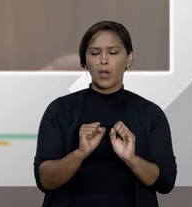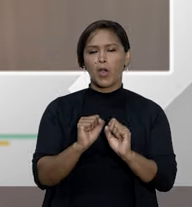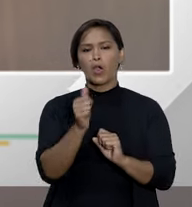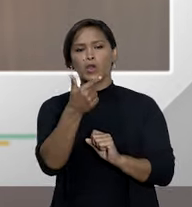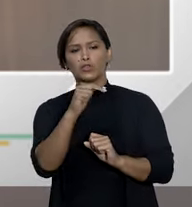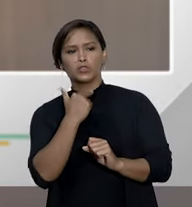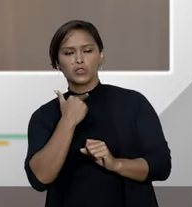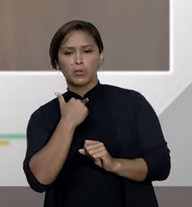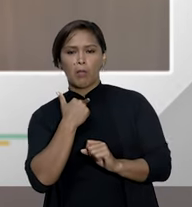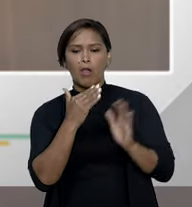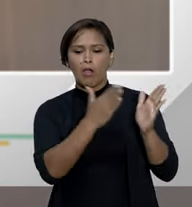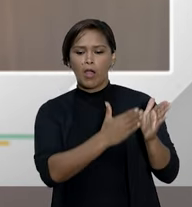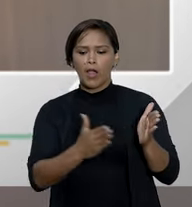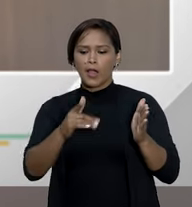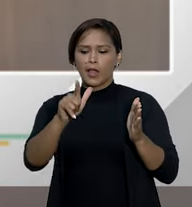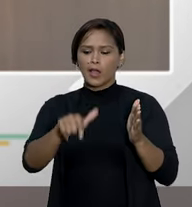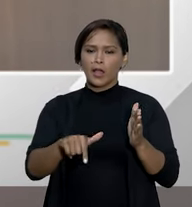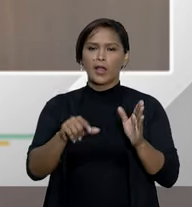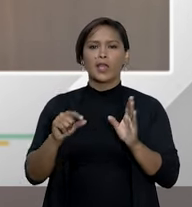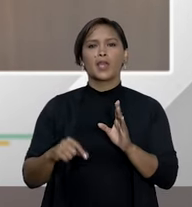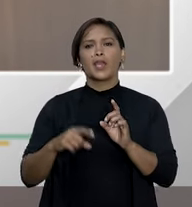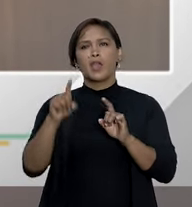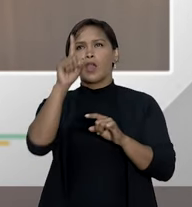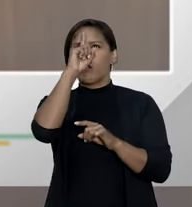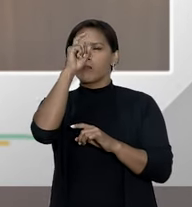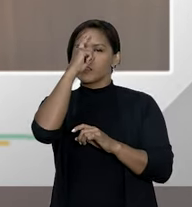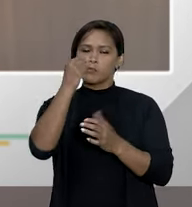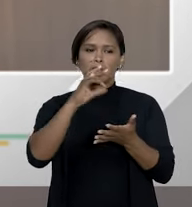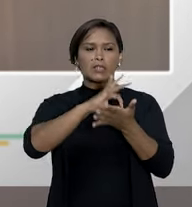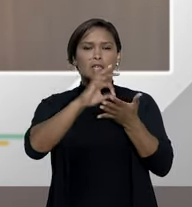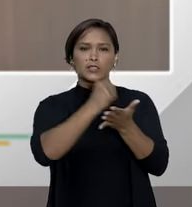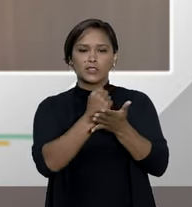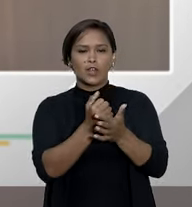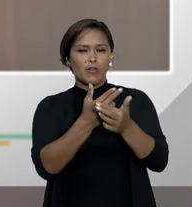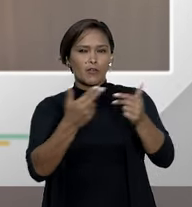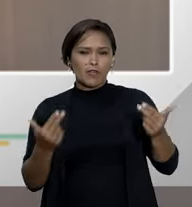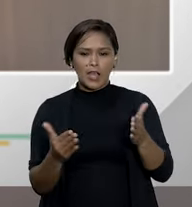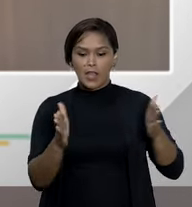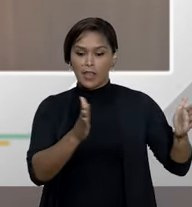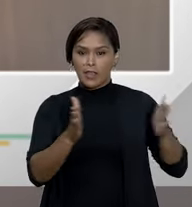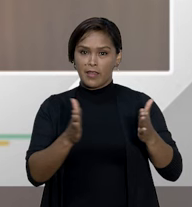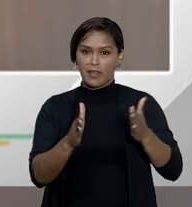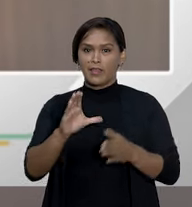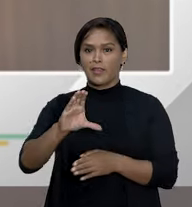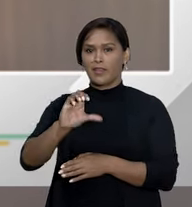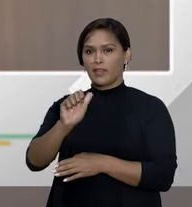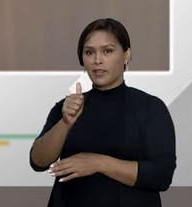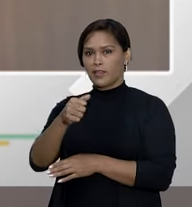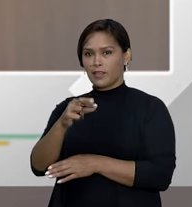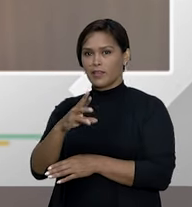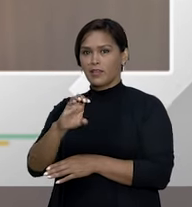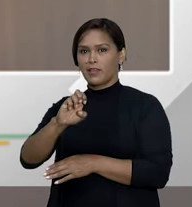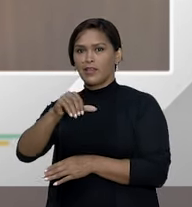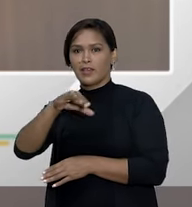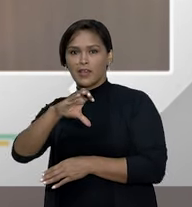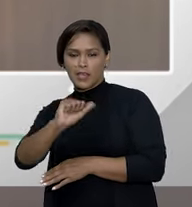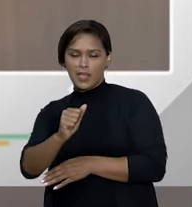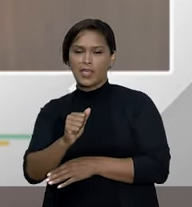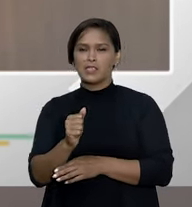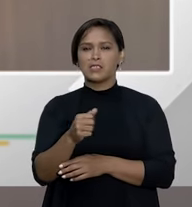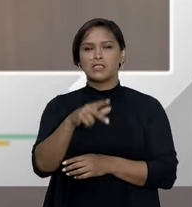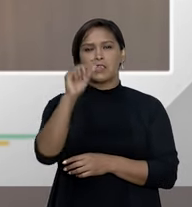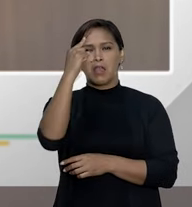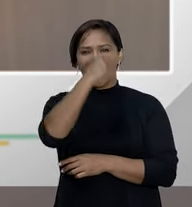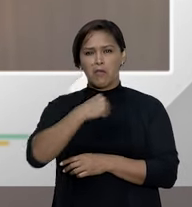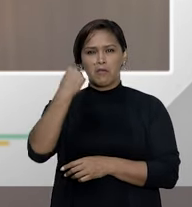abrangência a rede credenciada tem tantas coisas período de carência que uns exige outros maiores outros menores